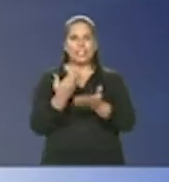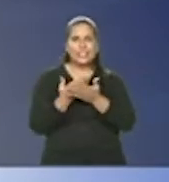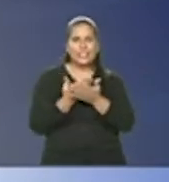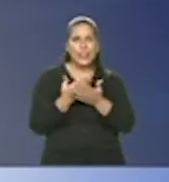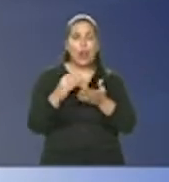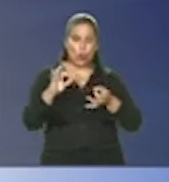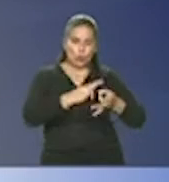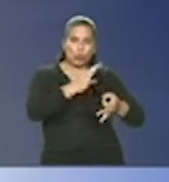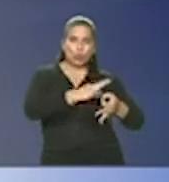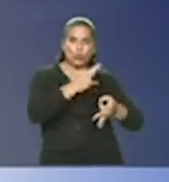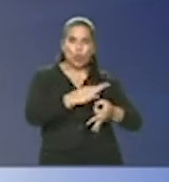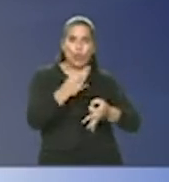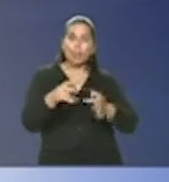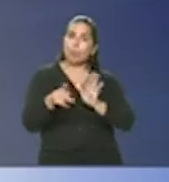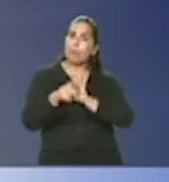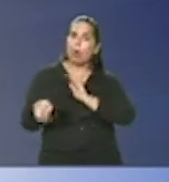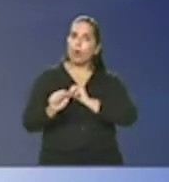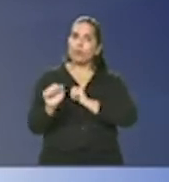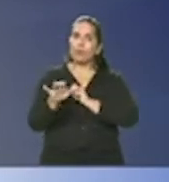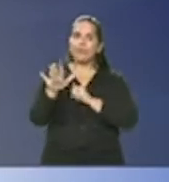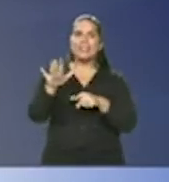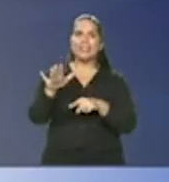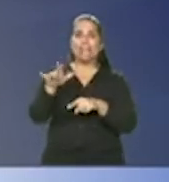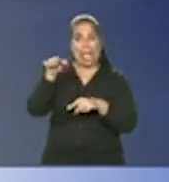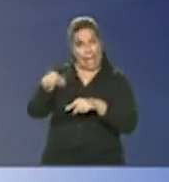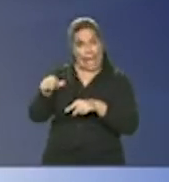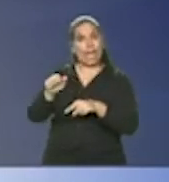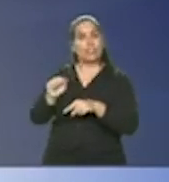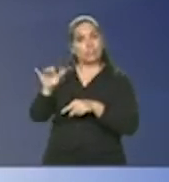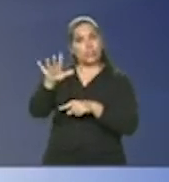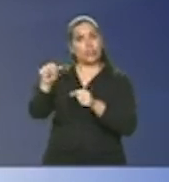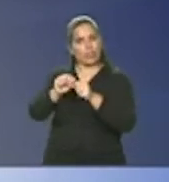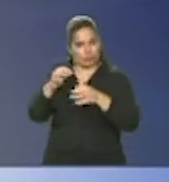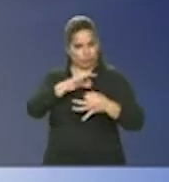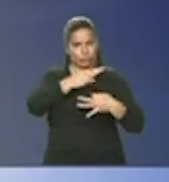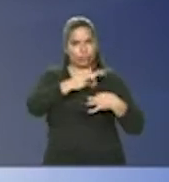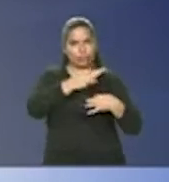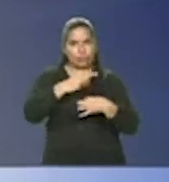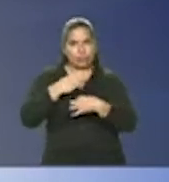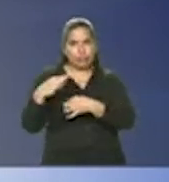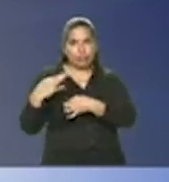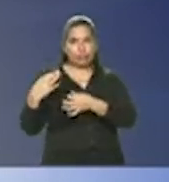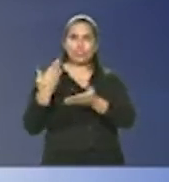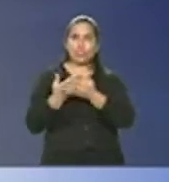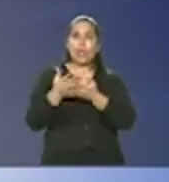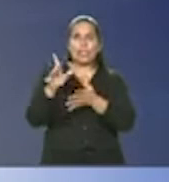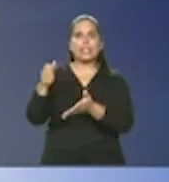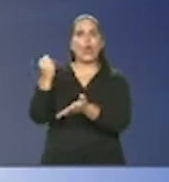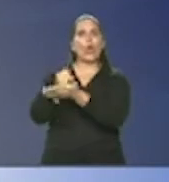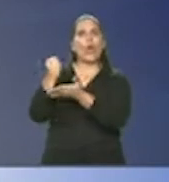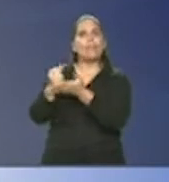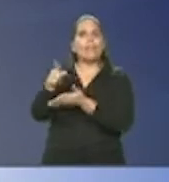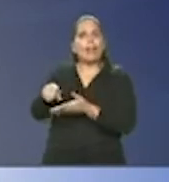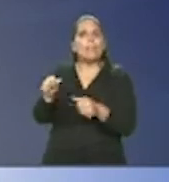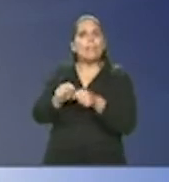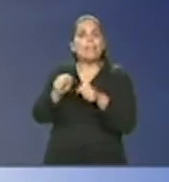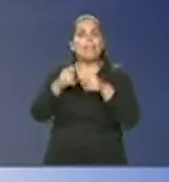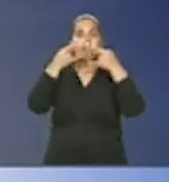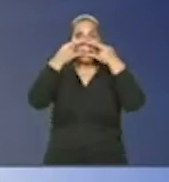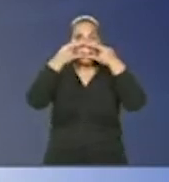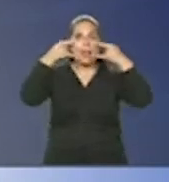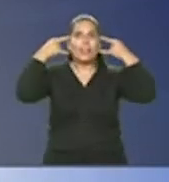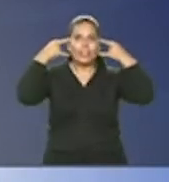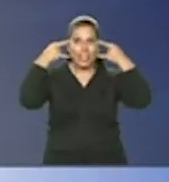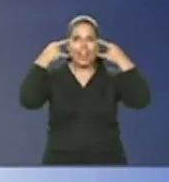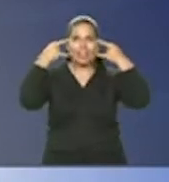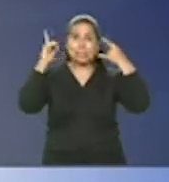costureiras das comunidades e essas costureiras que fazem uniforme estão sendo agora contratadas para fazer máscaras então